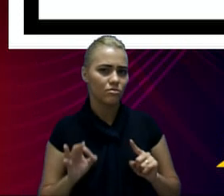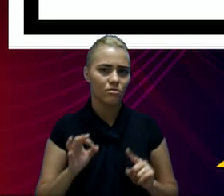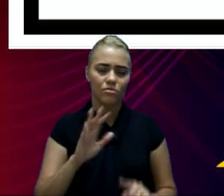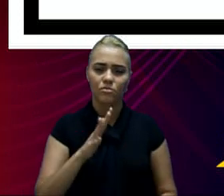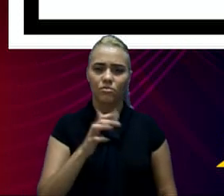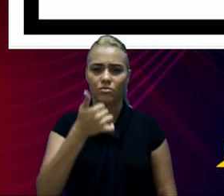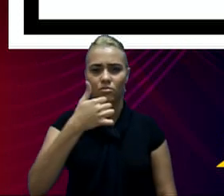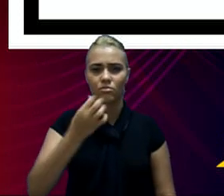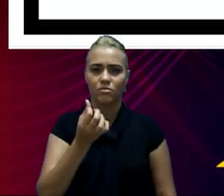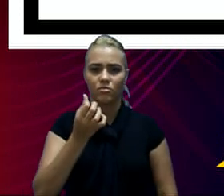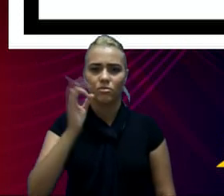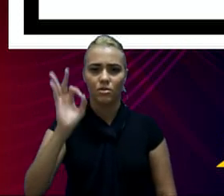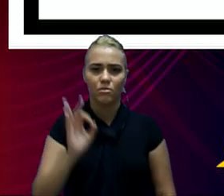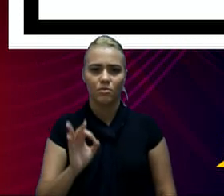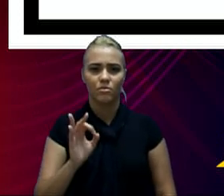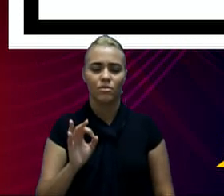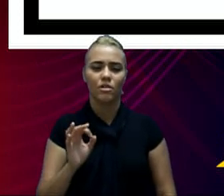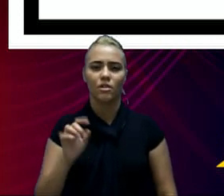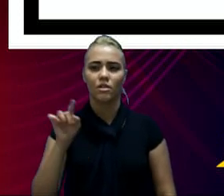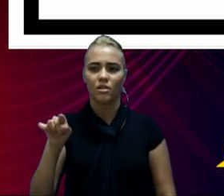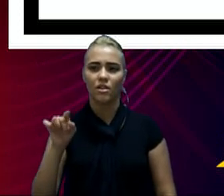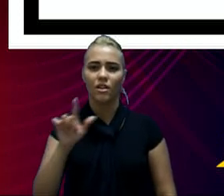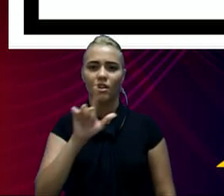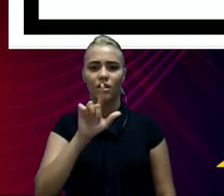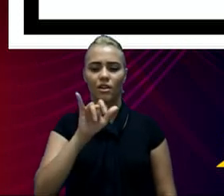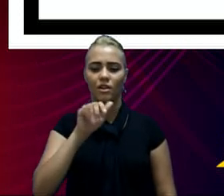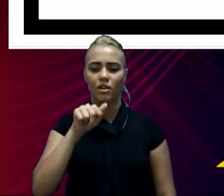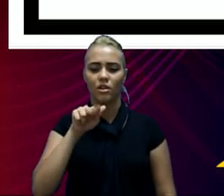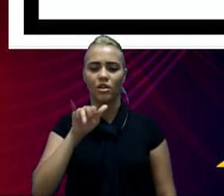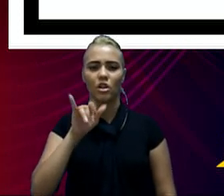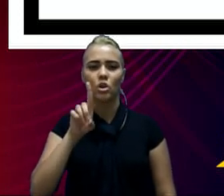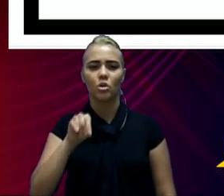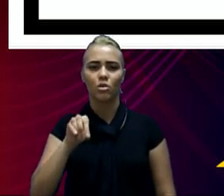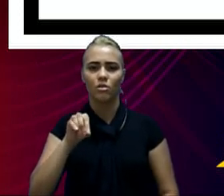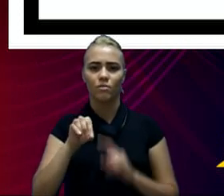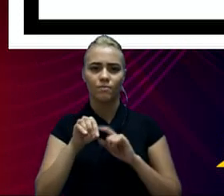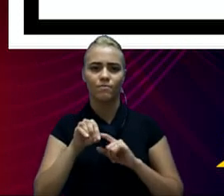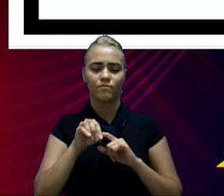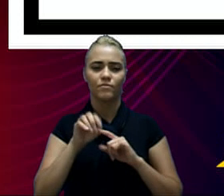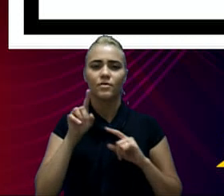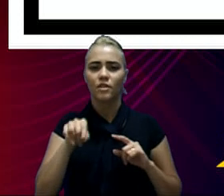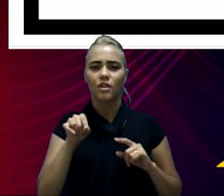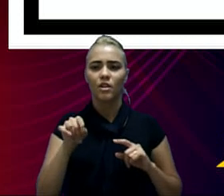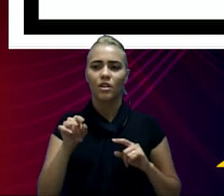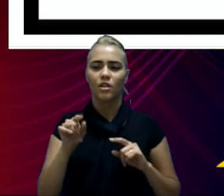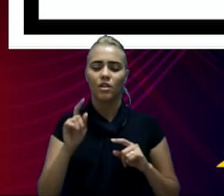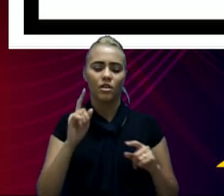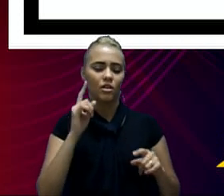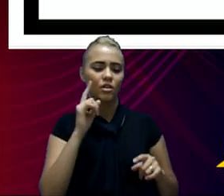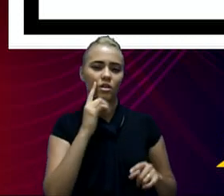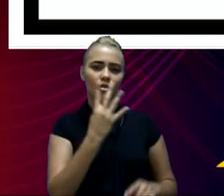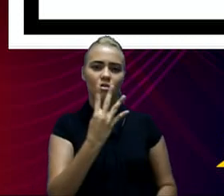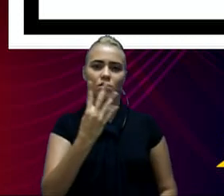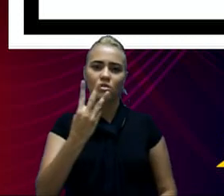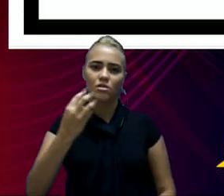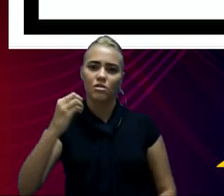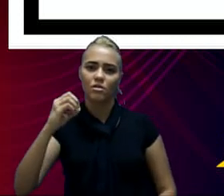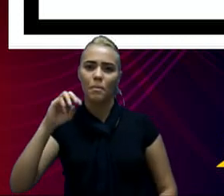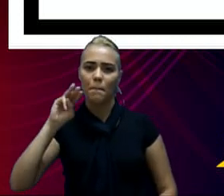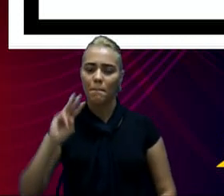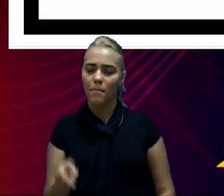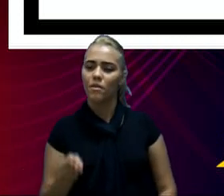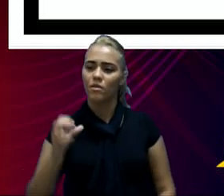% da receita corrente líquida para observar, da ordem de R$ 430,930